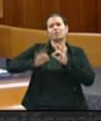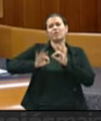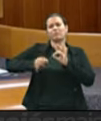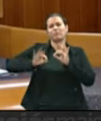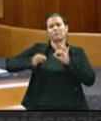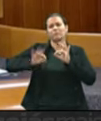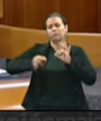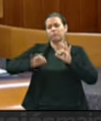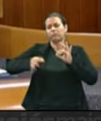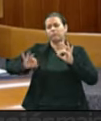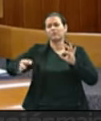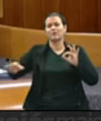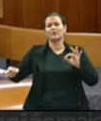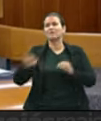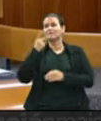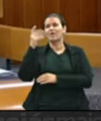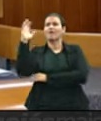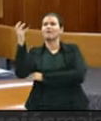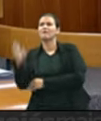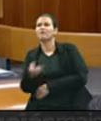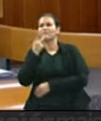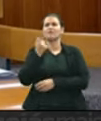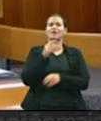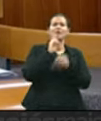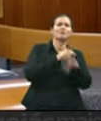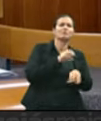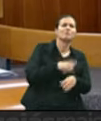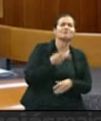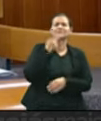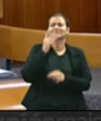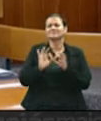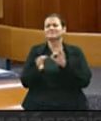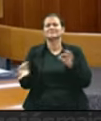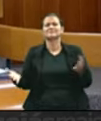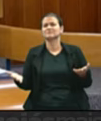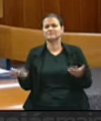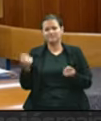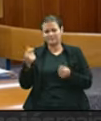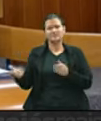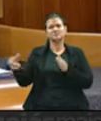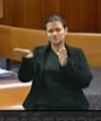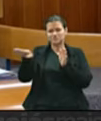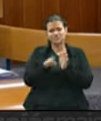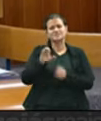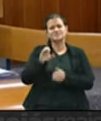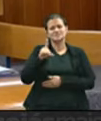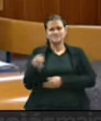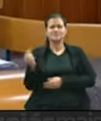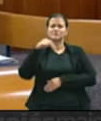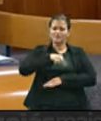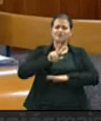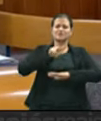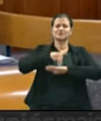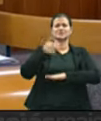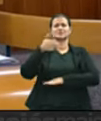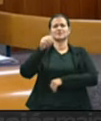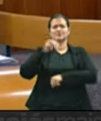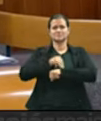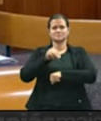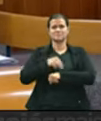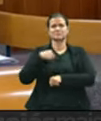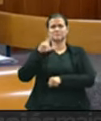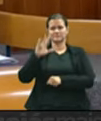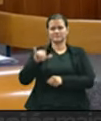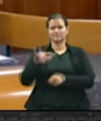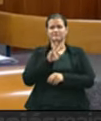blá, falando de árvore caída, falando de educação. Venha cedo trabalhar, gente. Eu vou passar a palavra para a primeira dama aí,